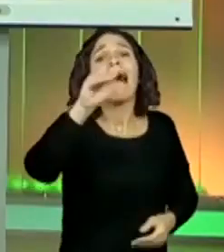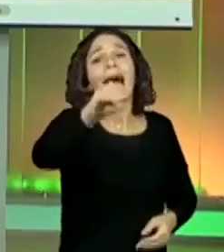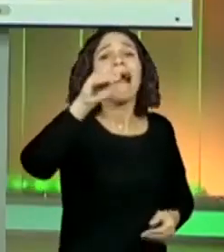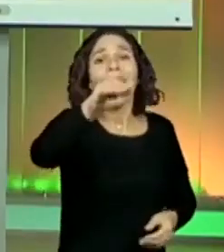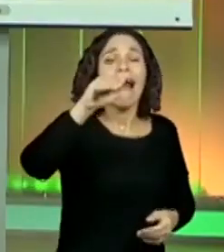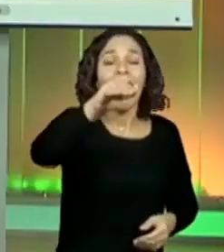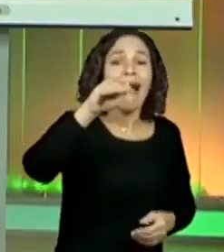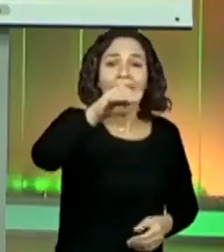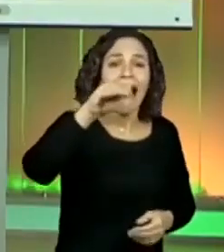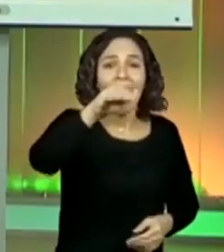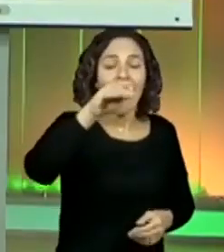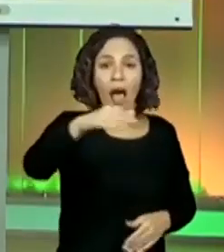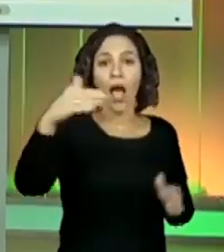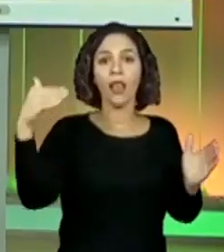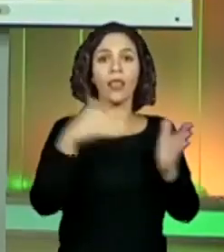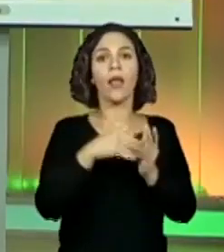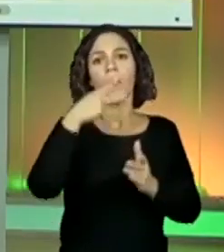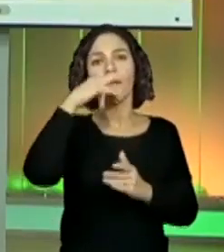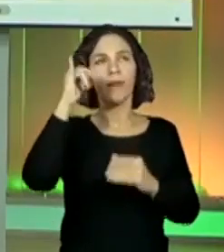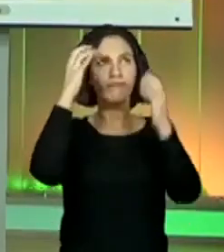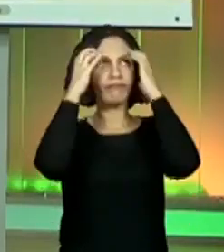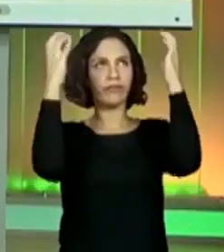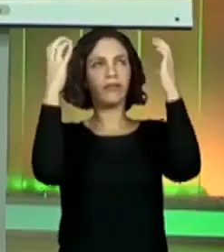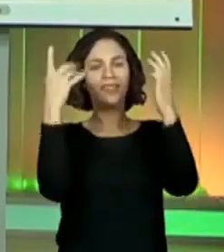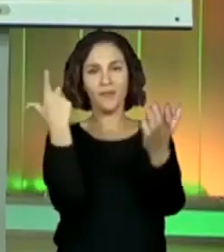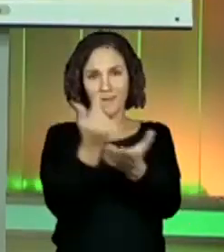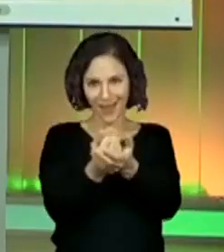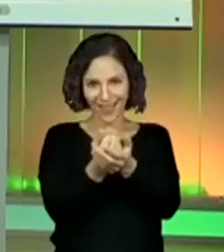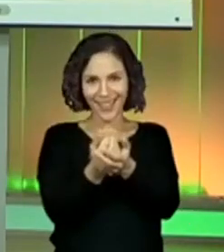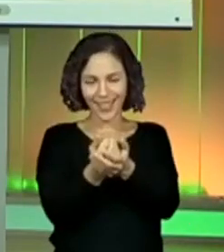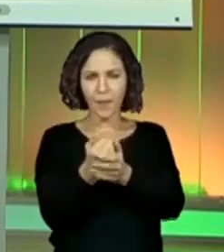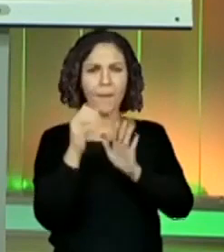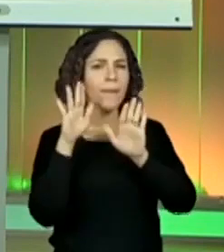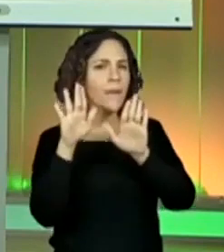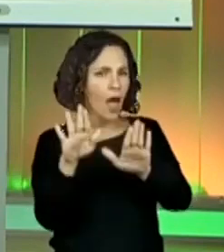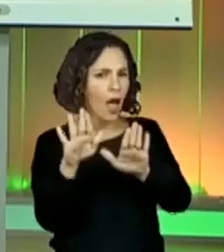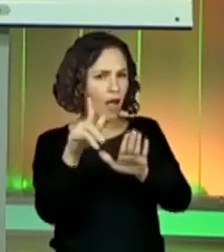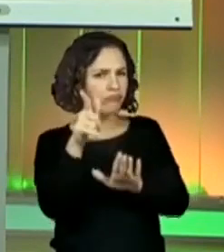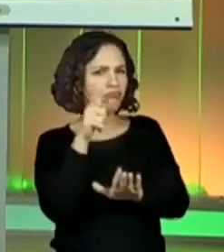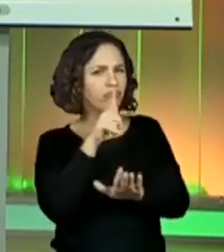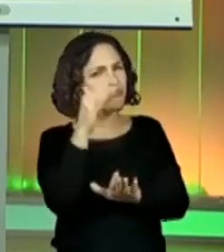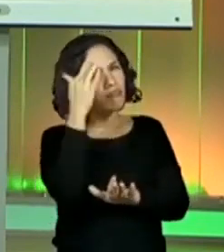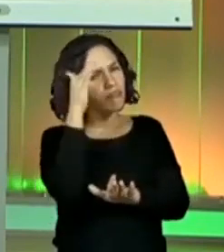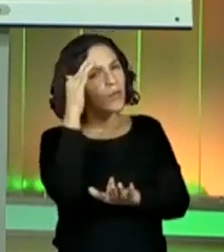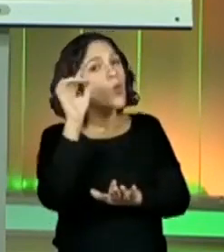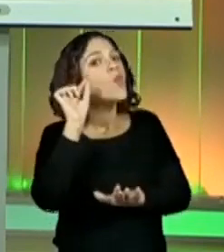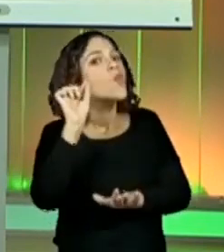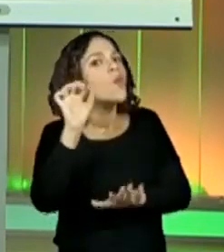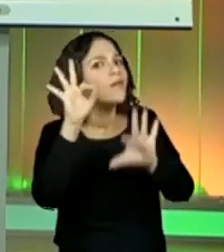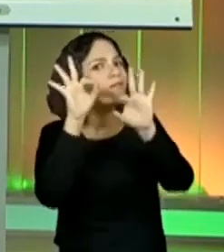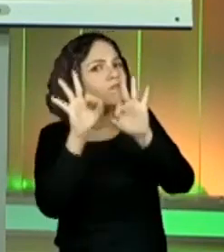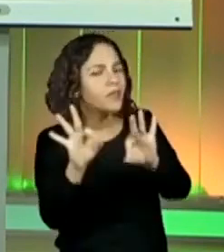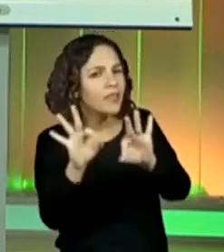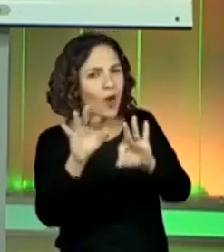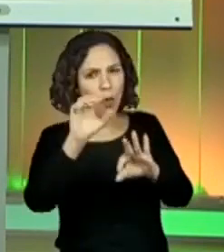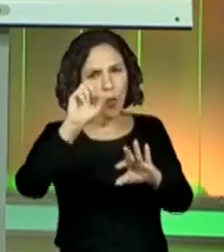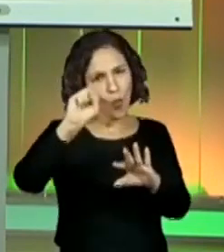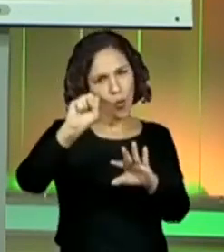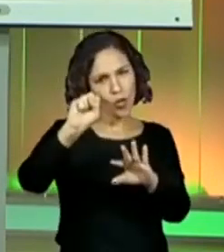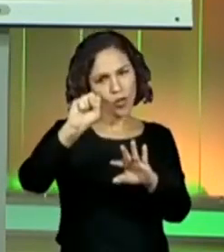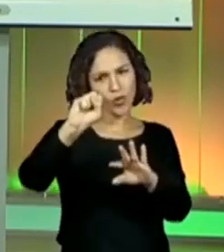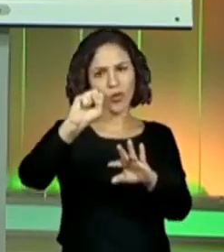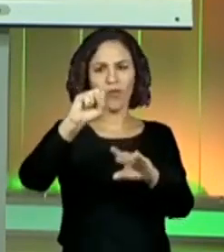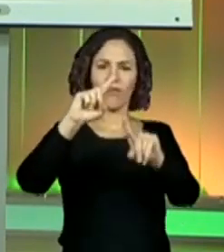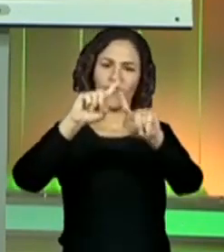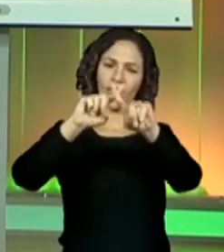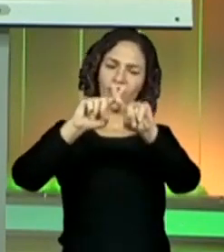você vai falando, falando, falando até seu pai comprar. Mas será que você entende o que é essas 8 vezes de R